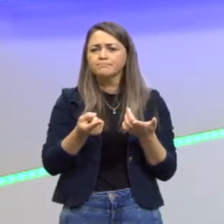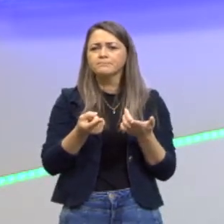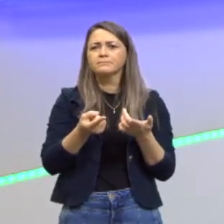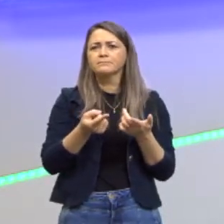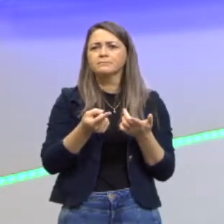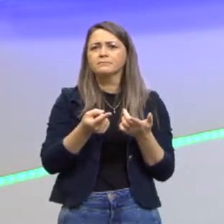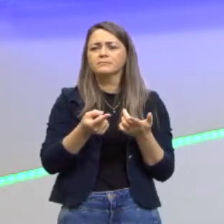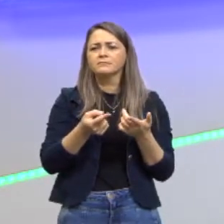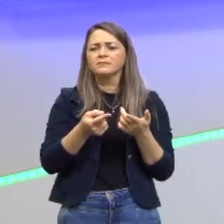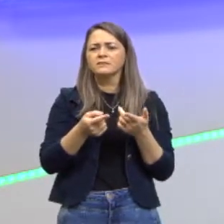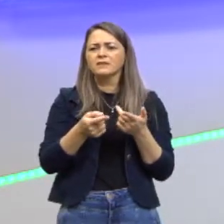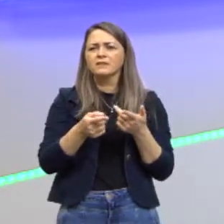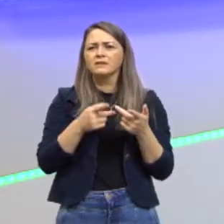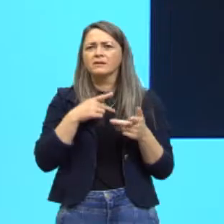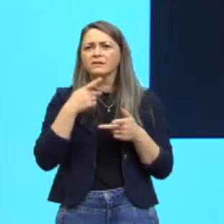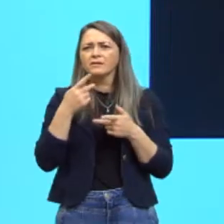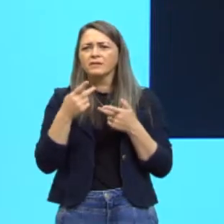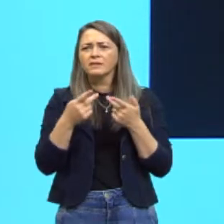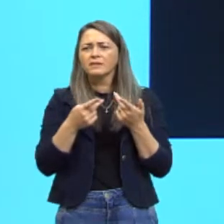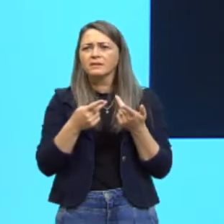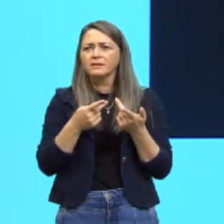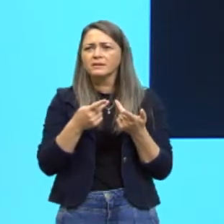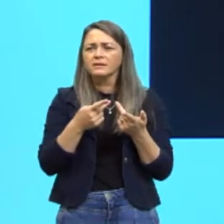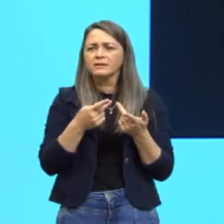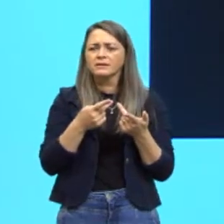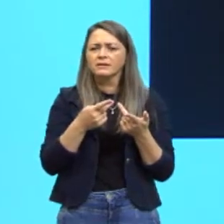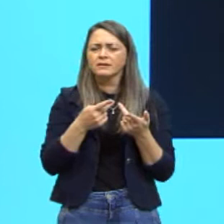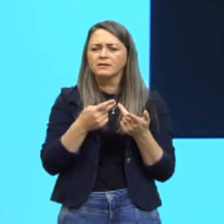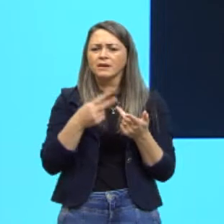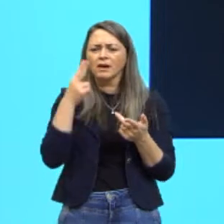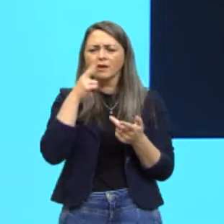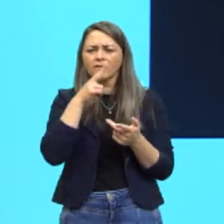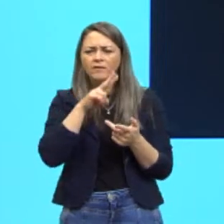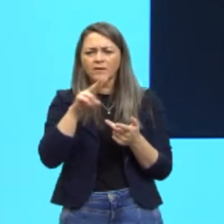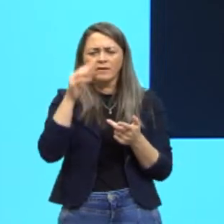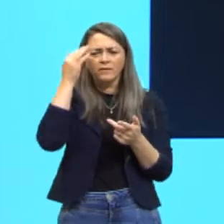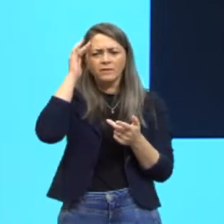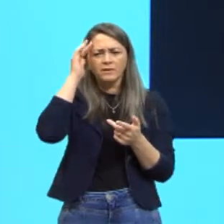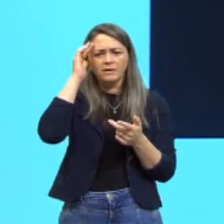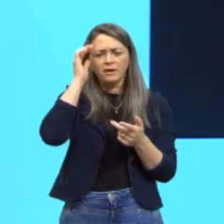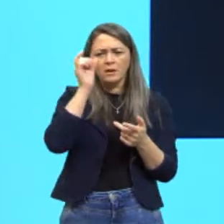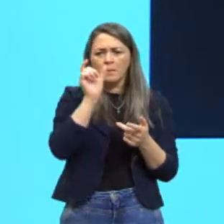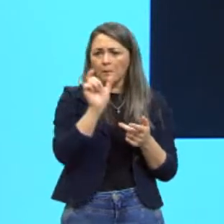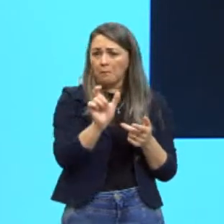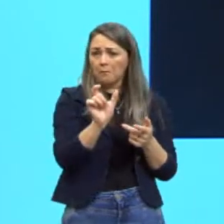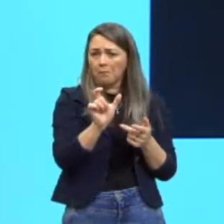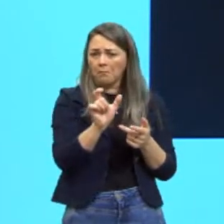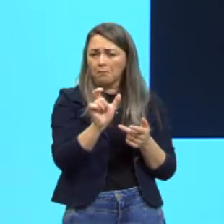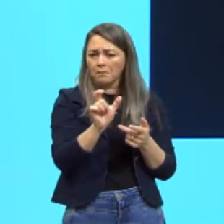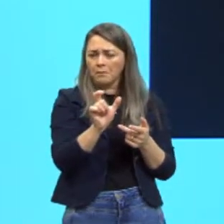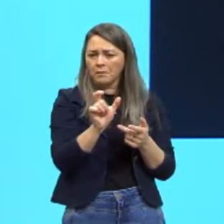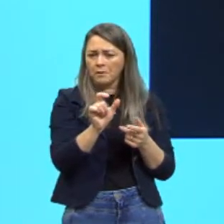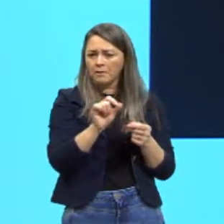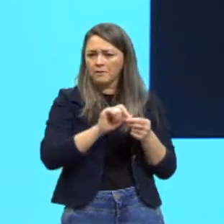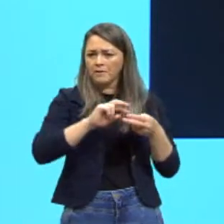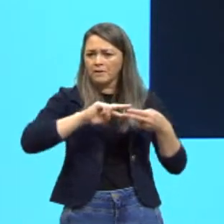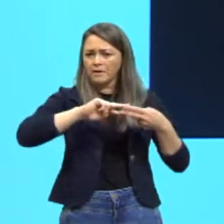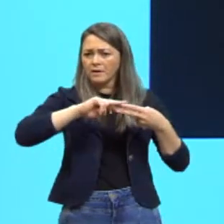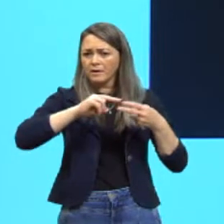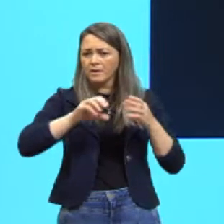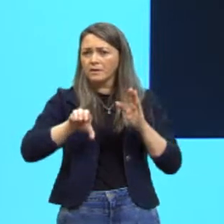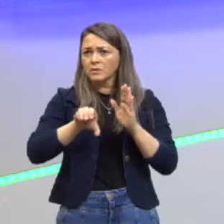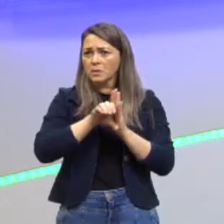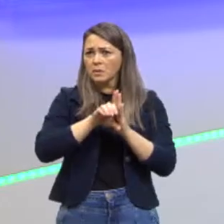Então, quando nós falamos em identificar porções do nosso material que codificam informações,